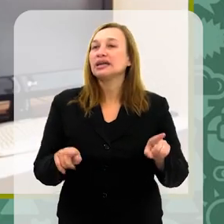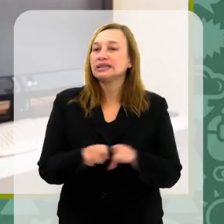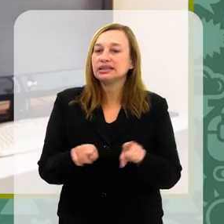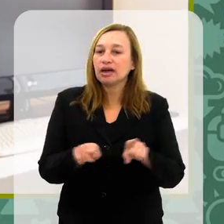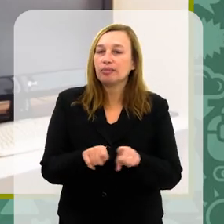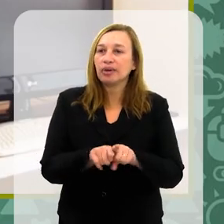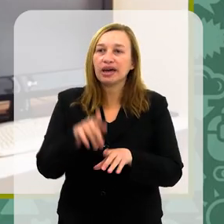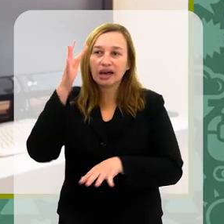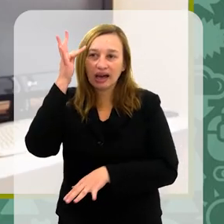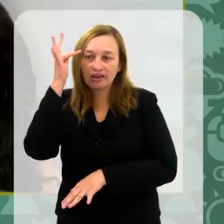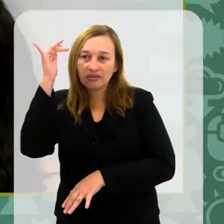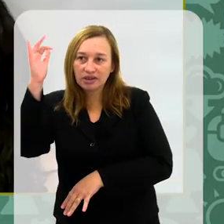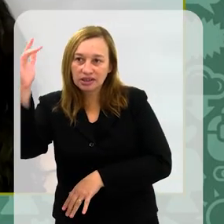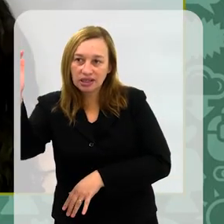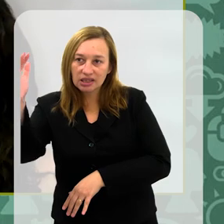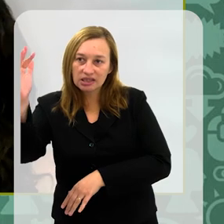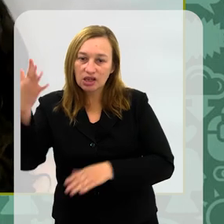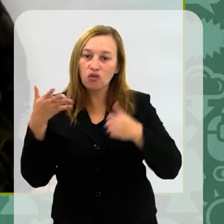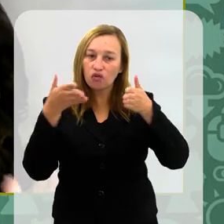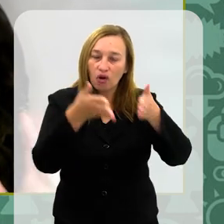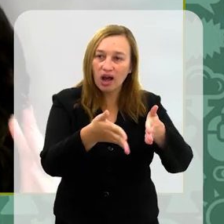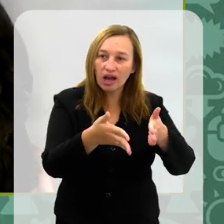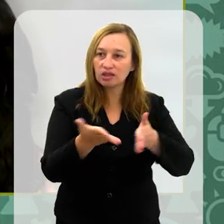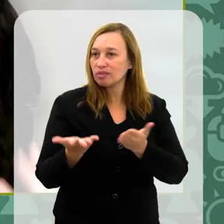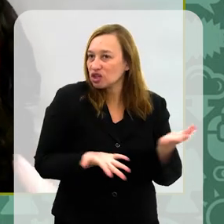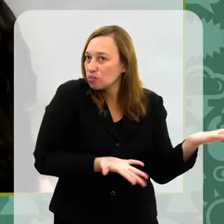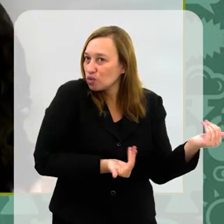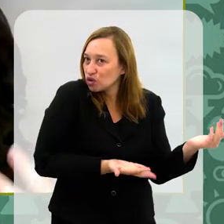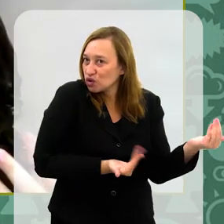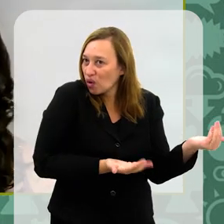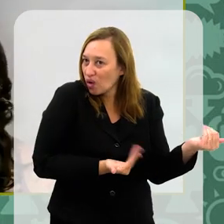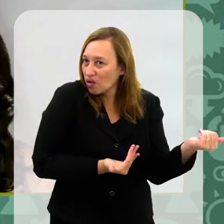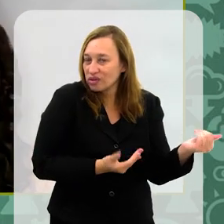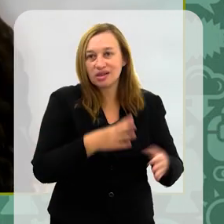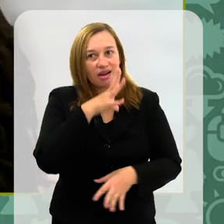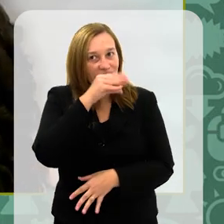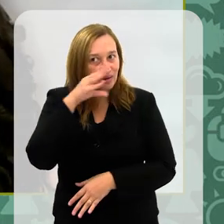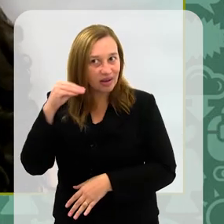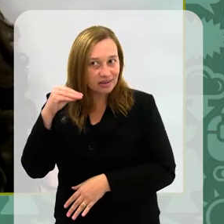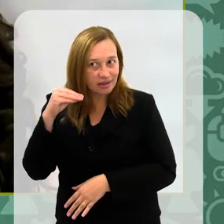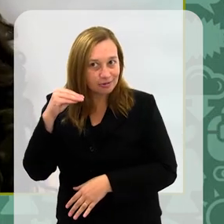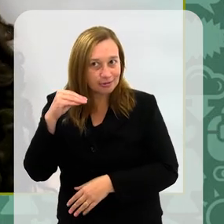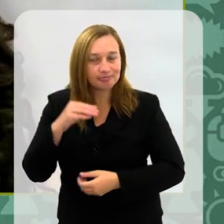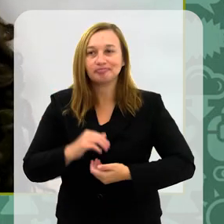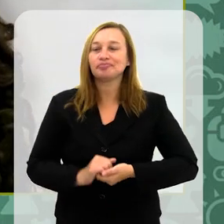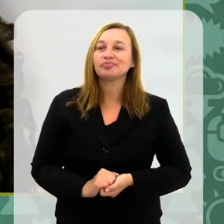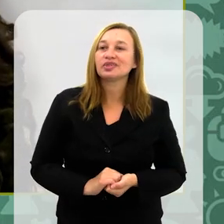E também é uma fantasia, mas voltada para o mais público jovem, para aquele público young, é, o adolescente, tudo mais.